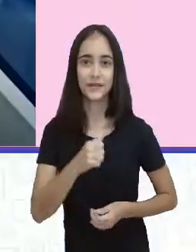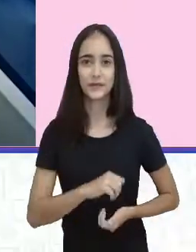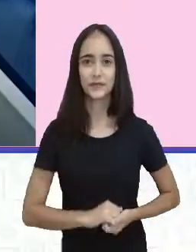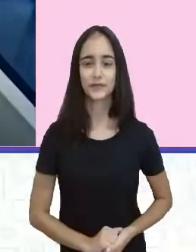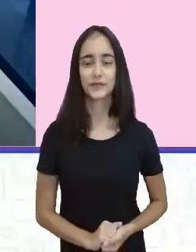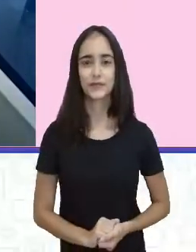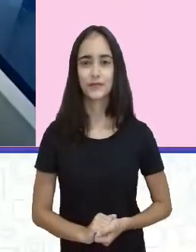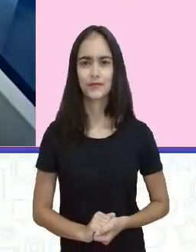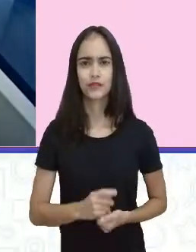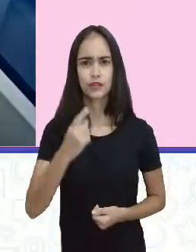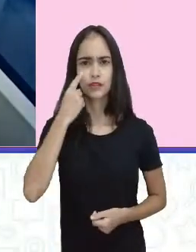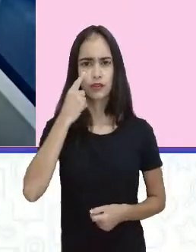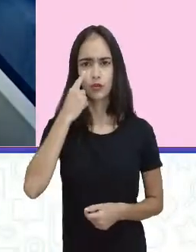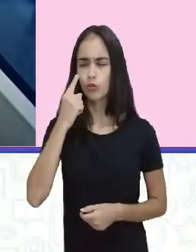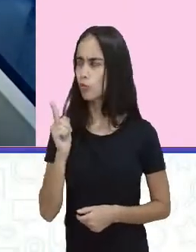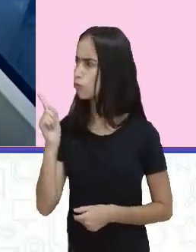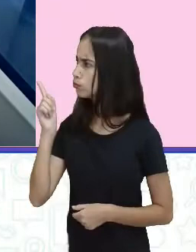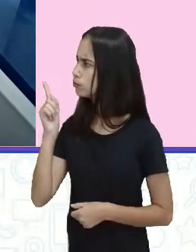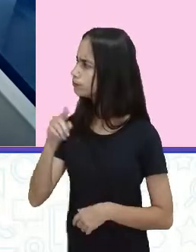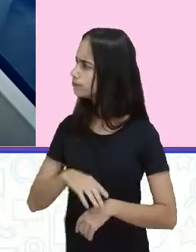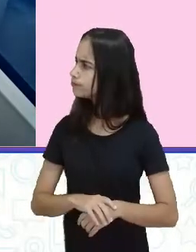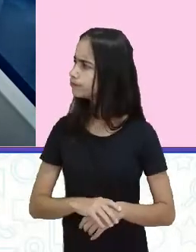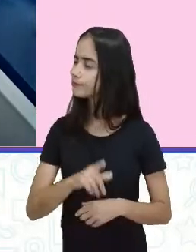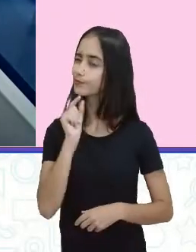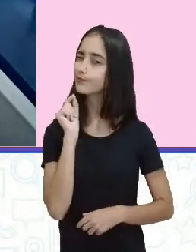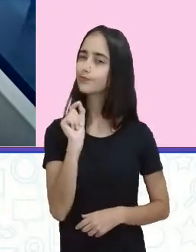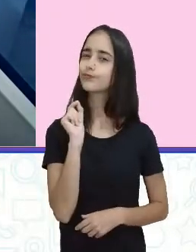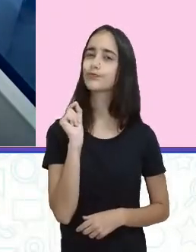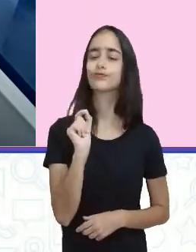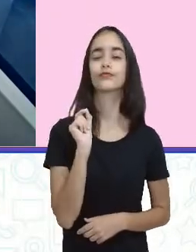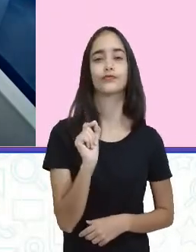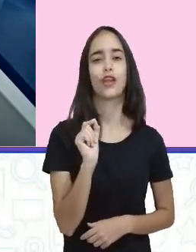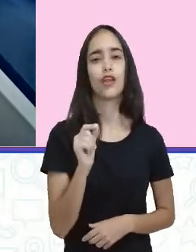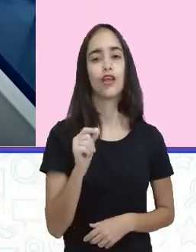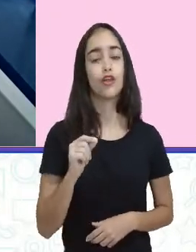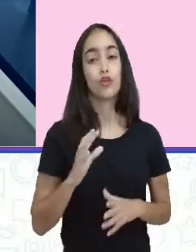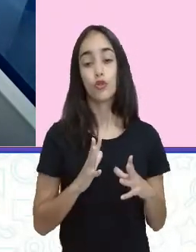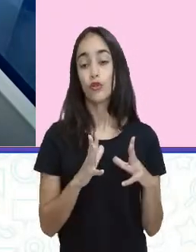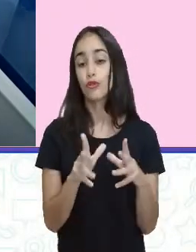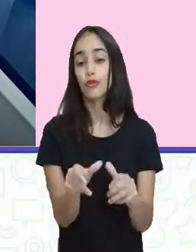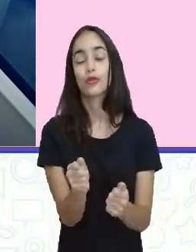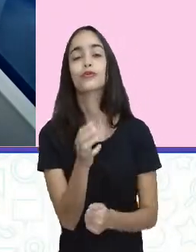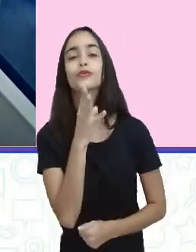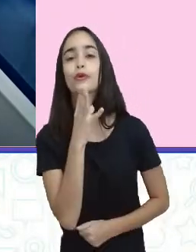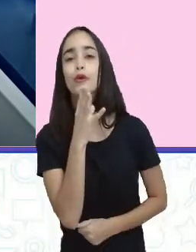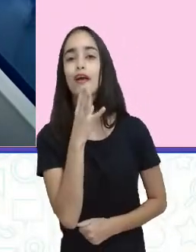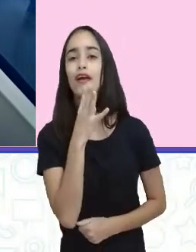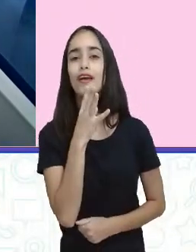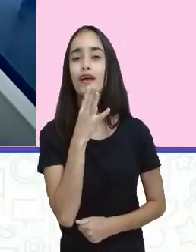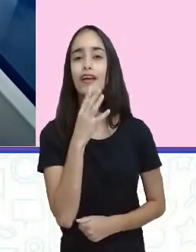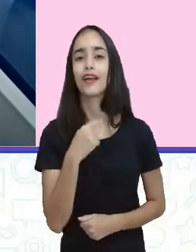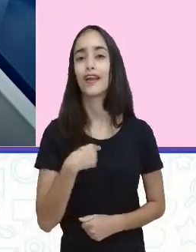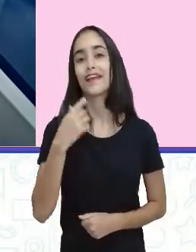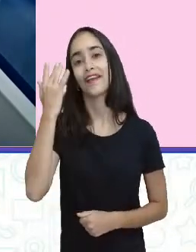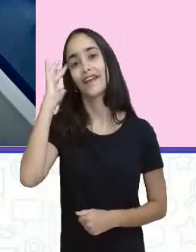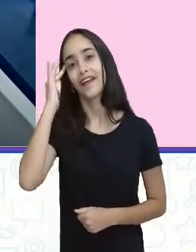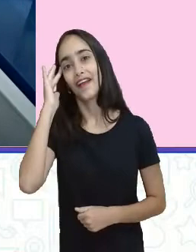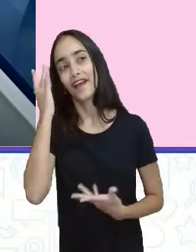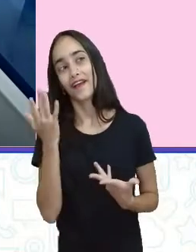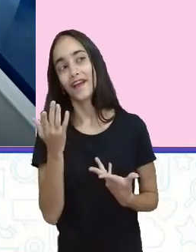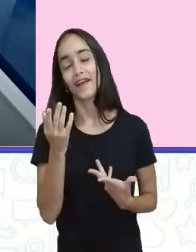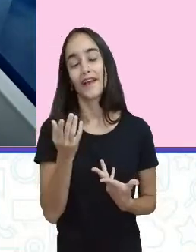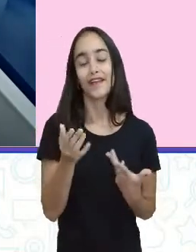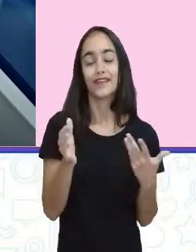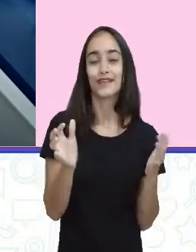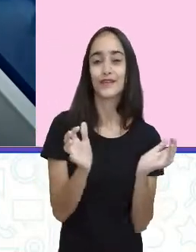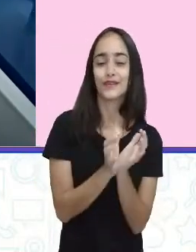O que que é isso? Todo mundo conhece, né? Todo mundo conhece, pelo menos, a turma daqui de Recife, que